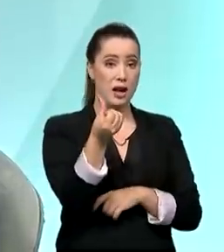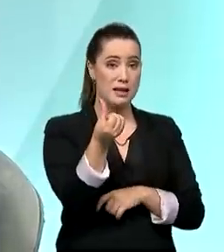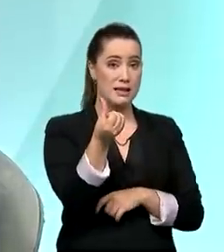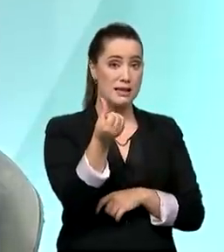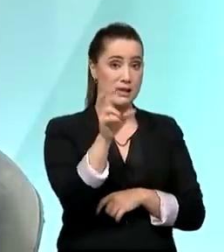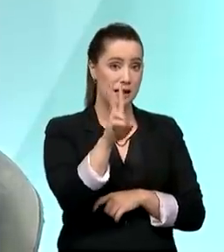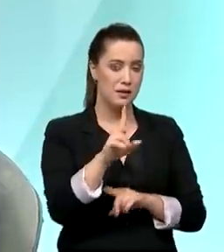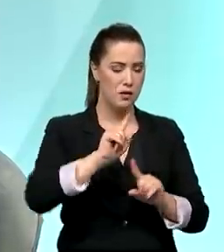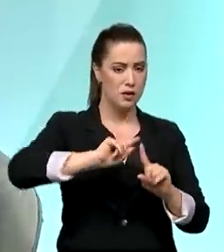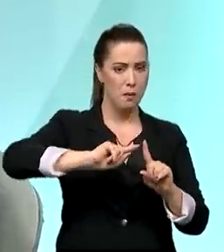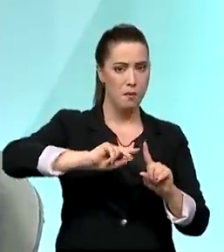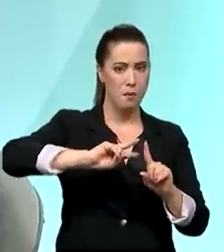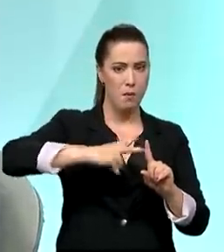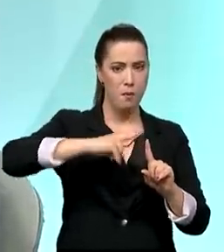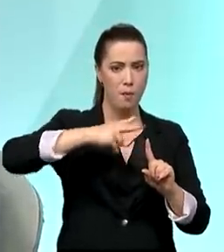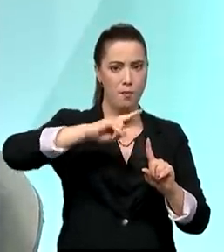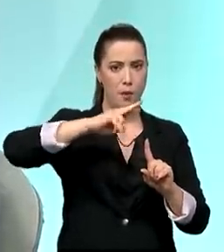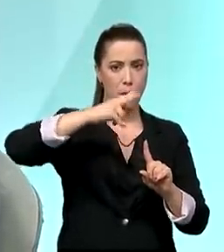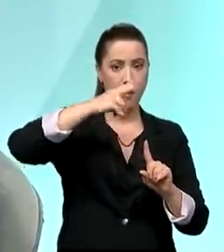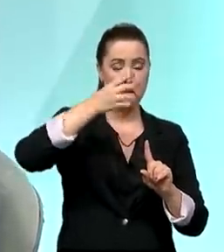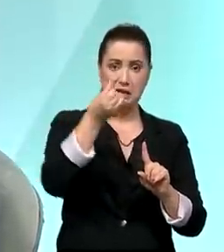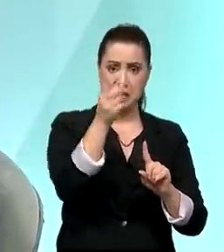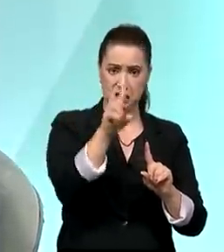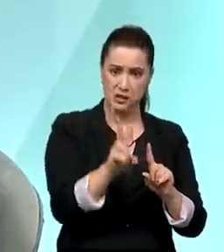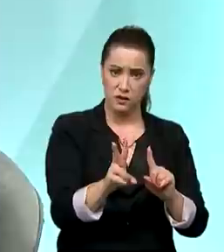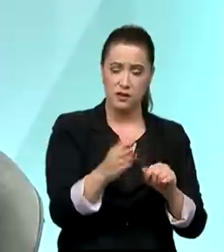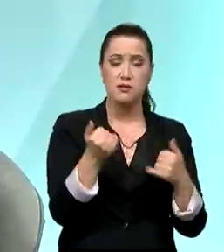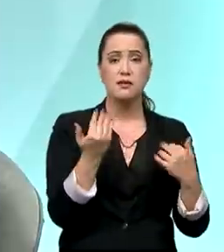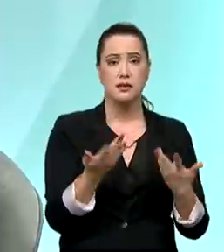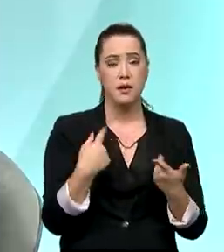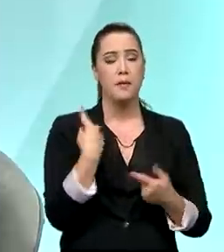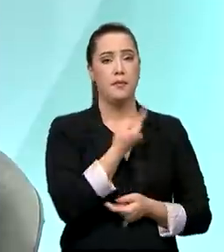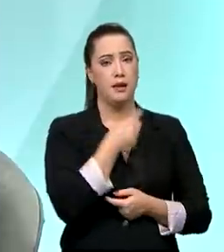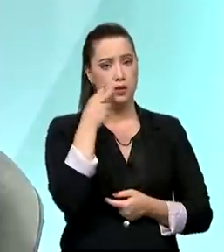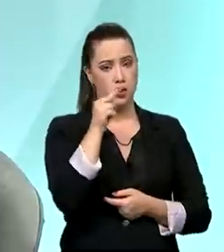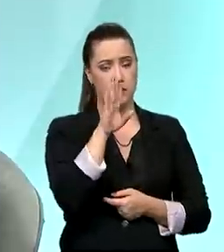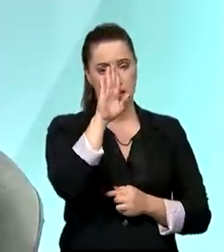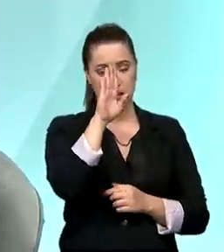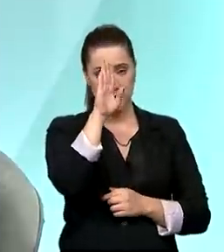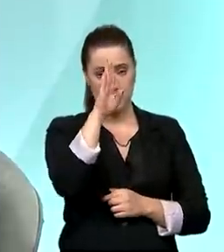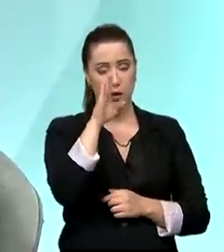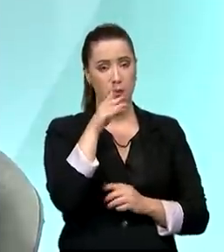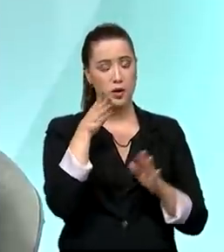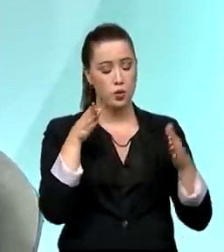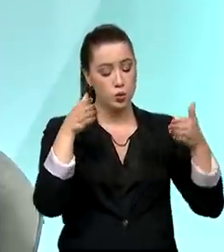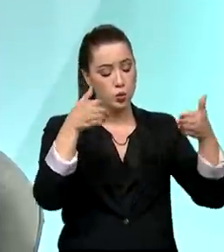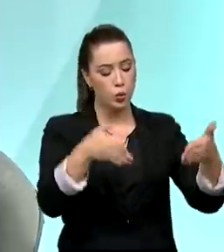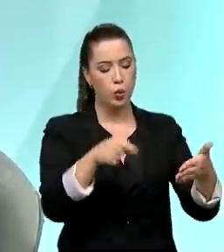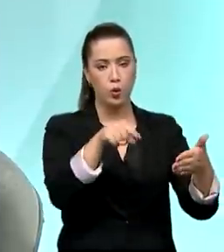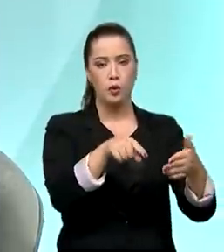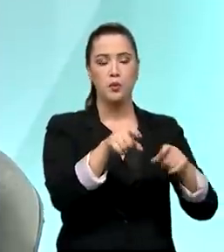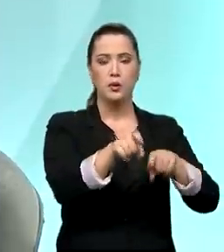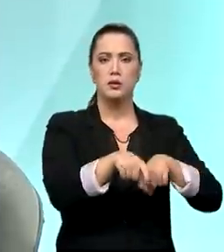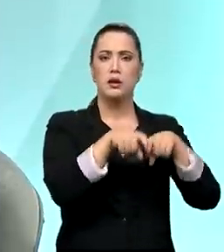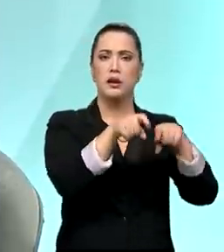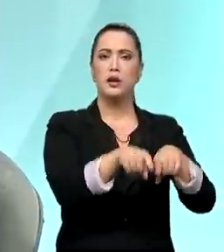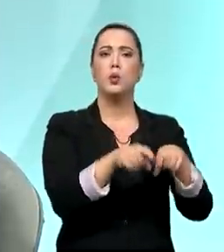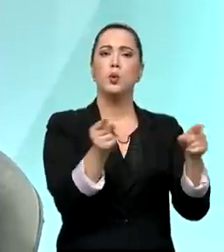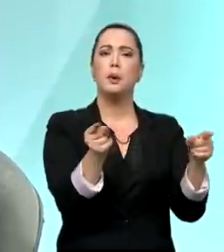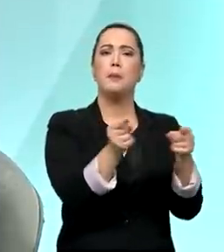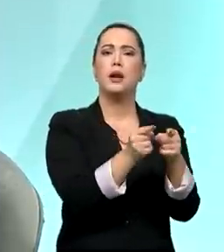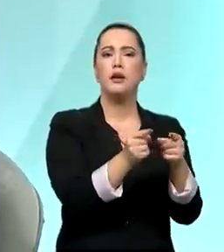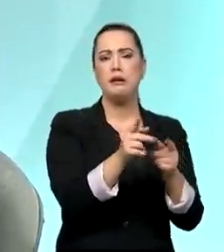do ano passado para esse ano. Em especial, na baixa renda, que se chama Pronaf, é como se fosse uma